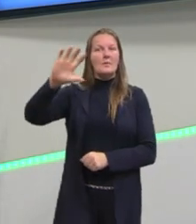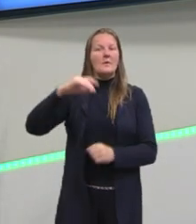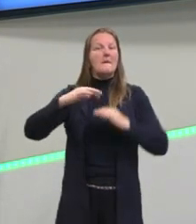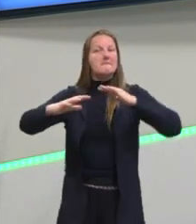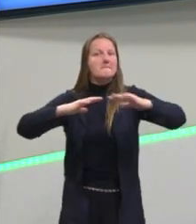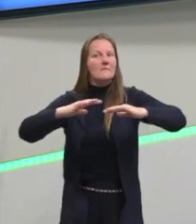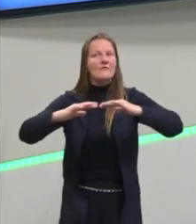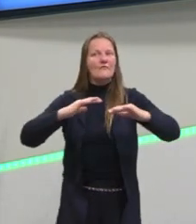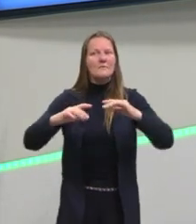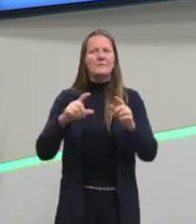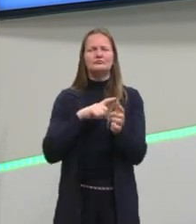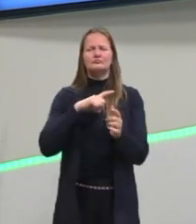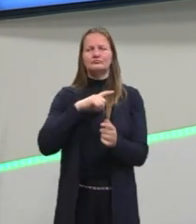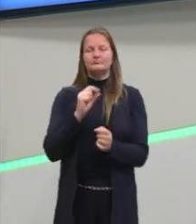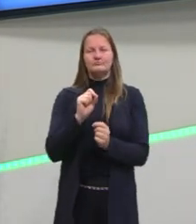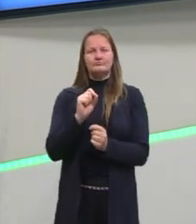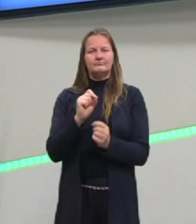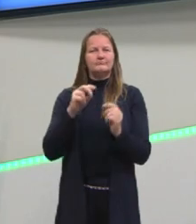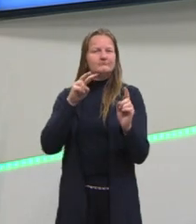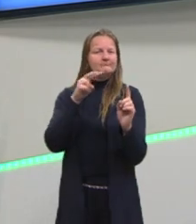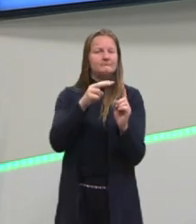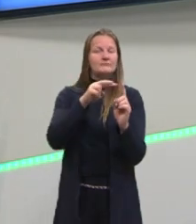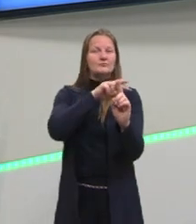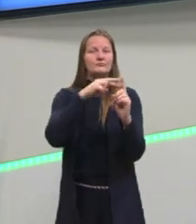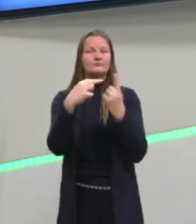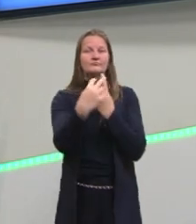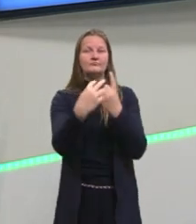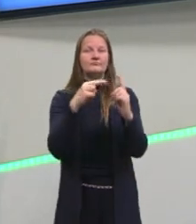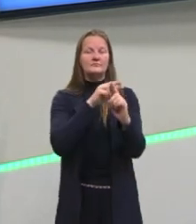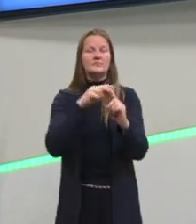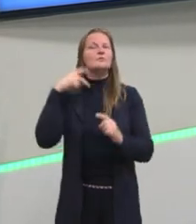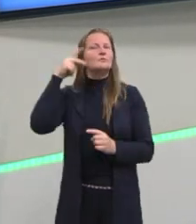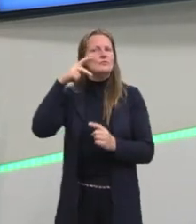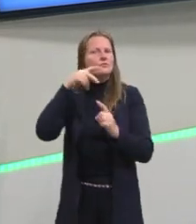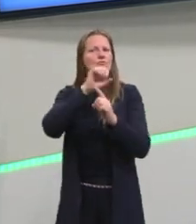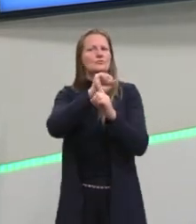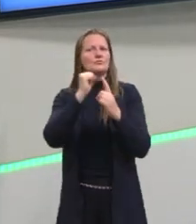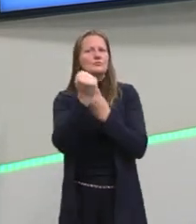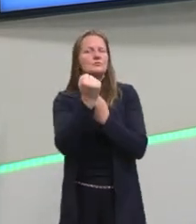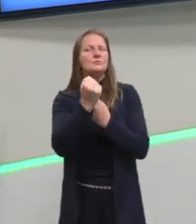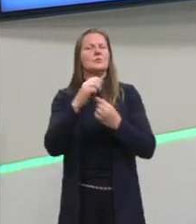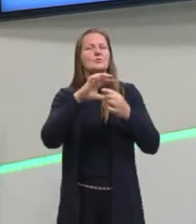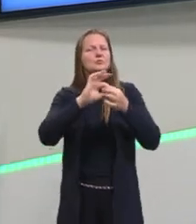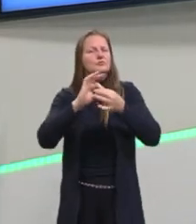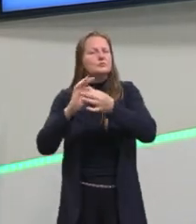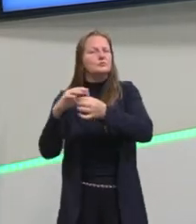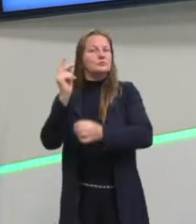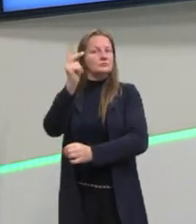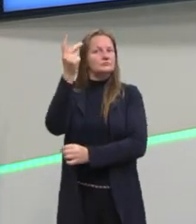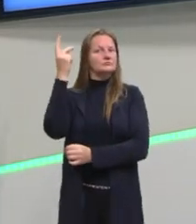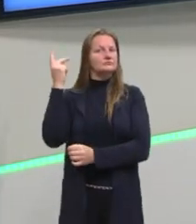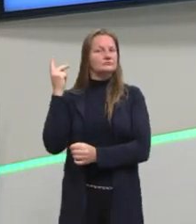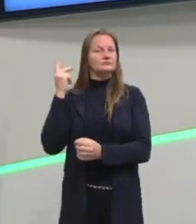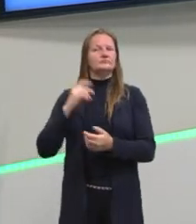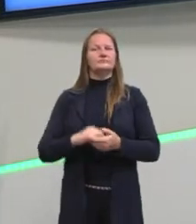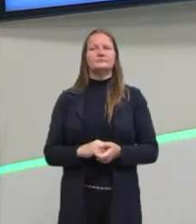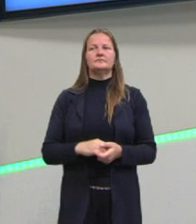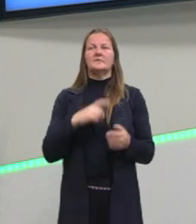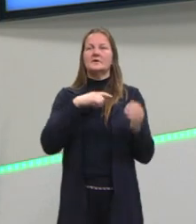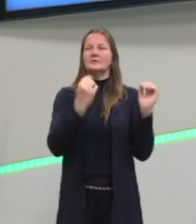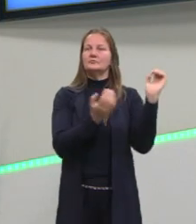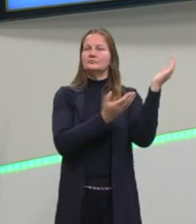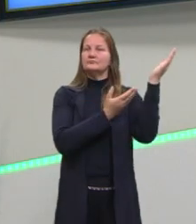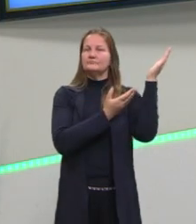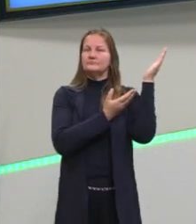movimenta de acordo com a conjuntura política, social da nossa história mesmo. Nós temos aqui